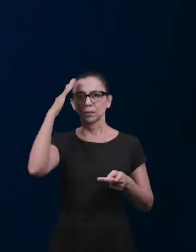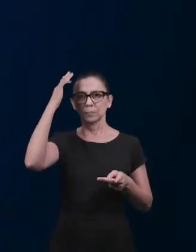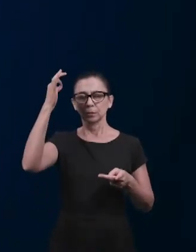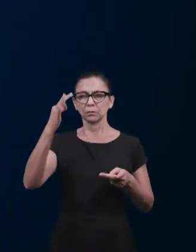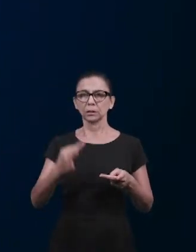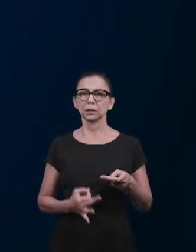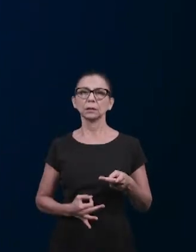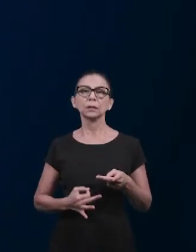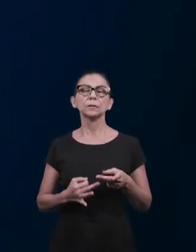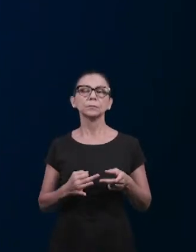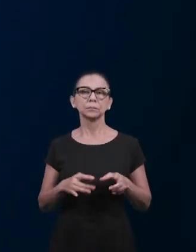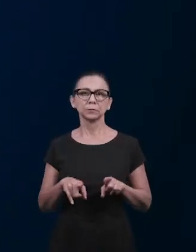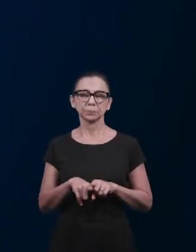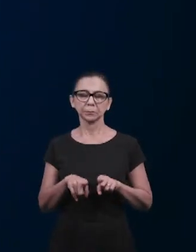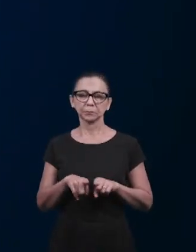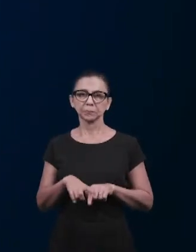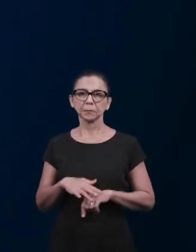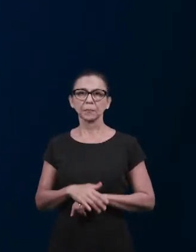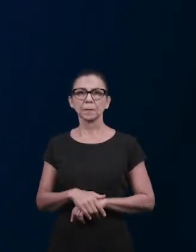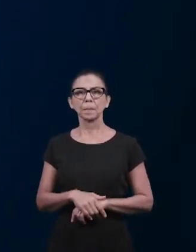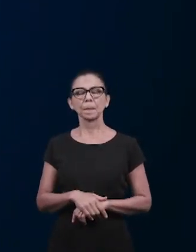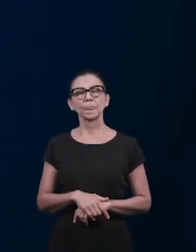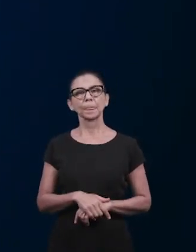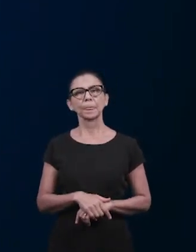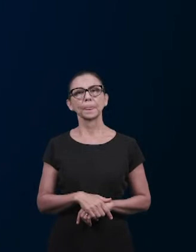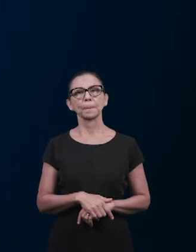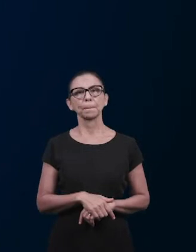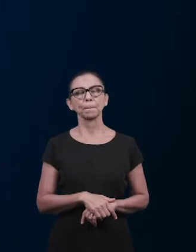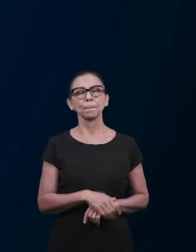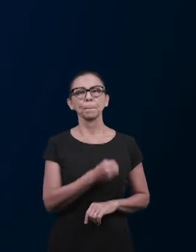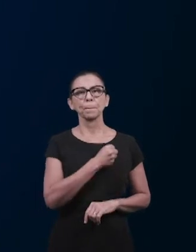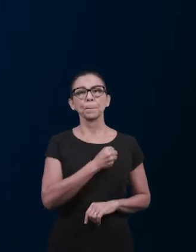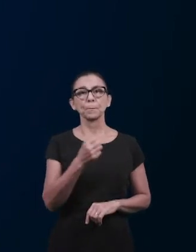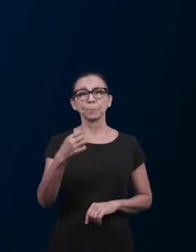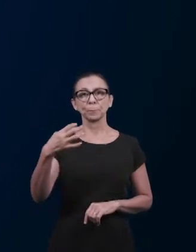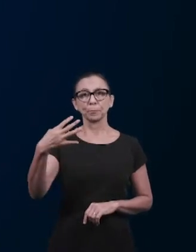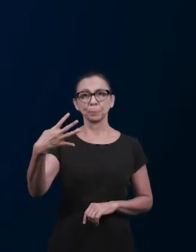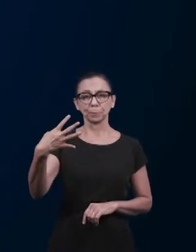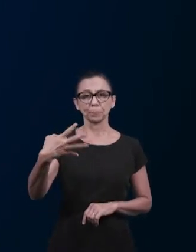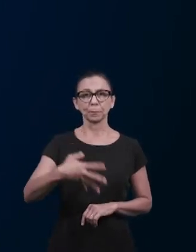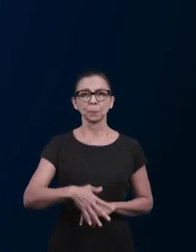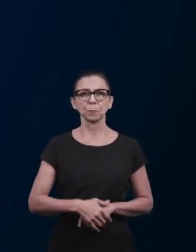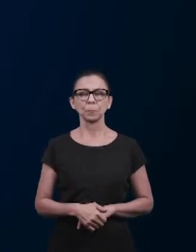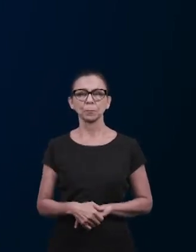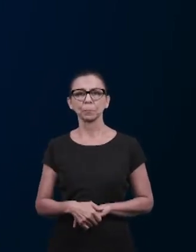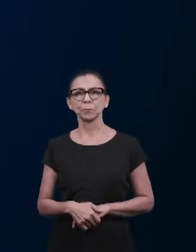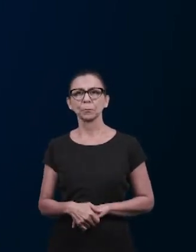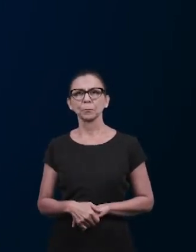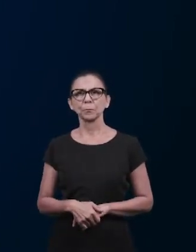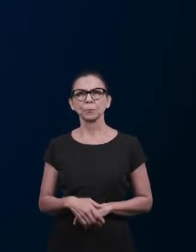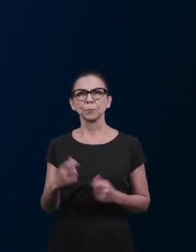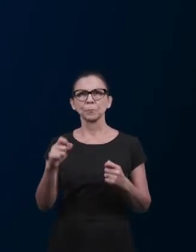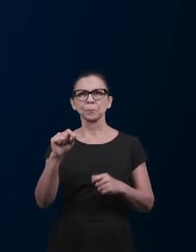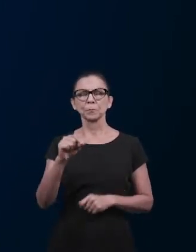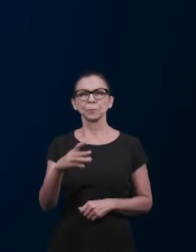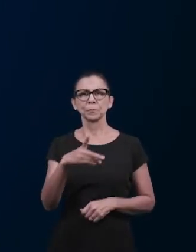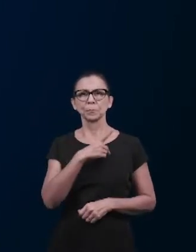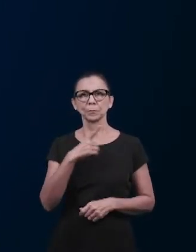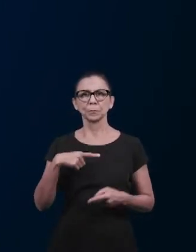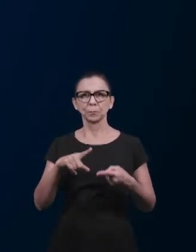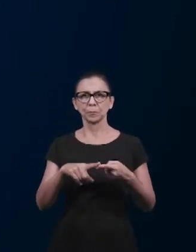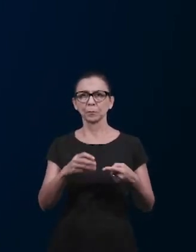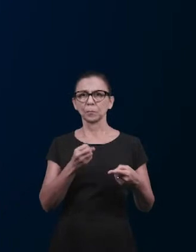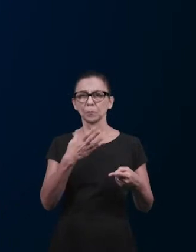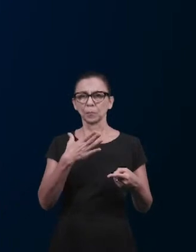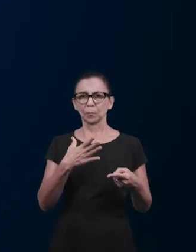quatro da EDD, os requisitos para o diáconato são boa reputação, cheios do